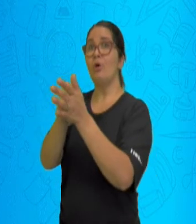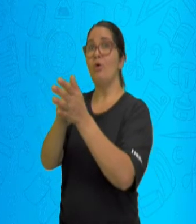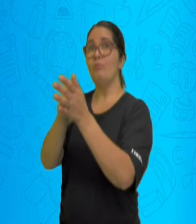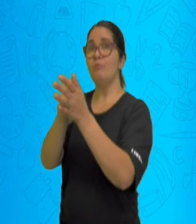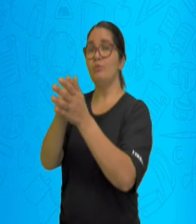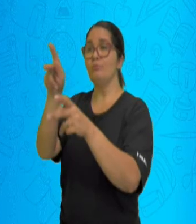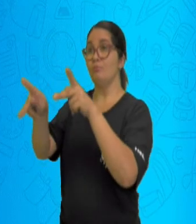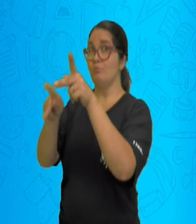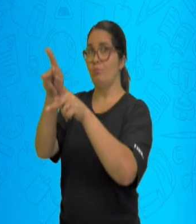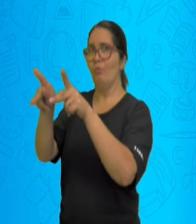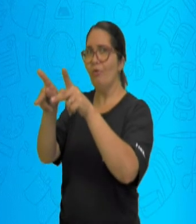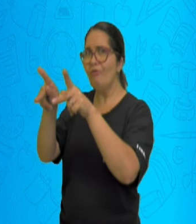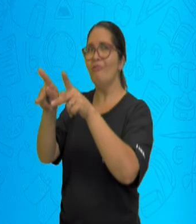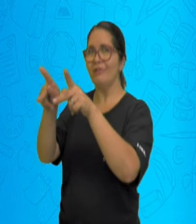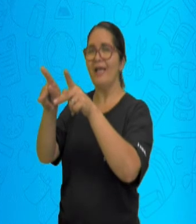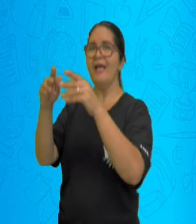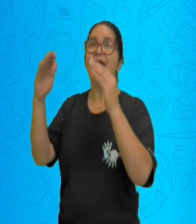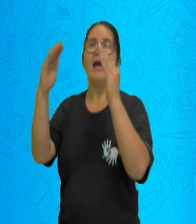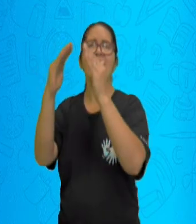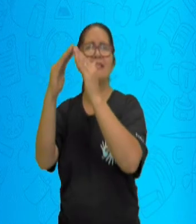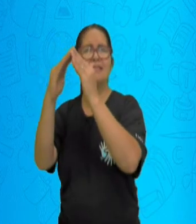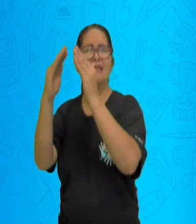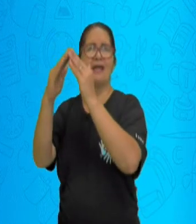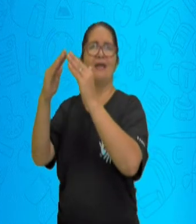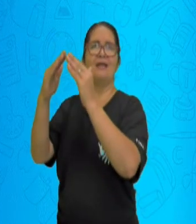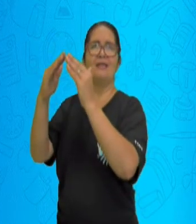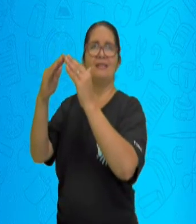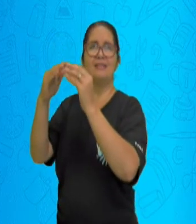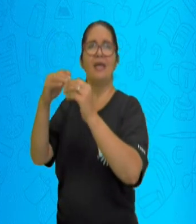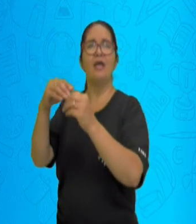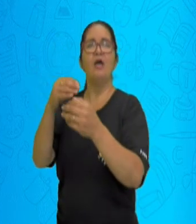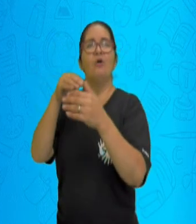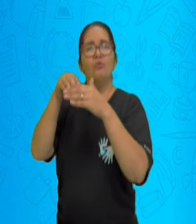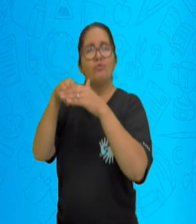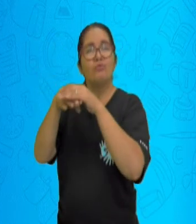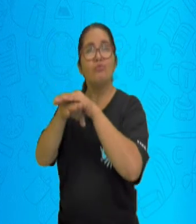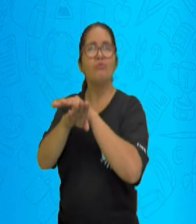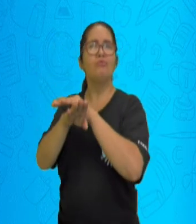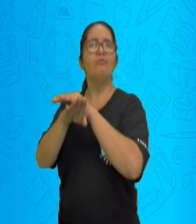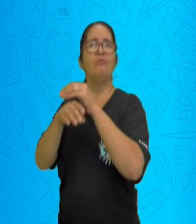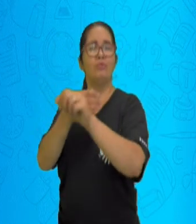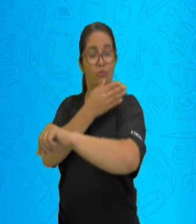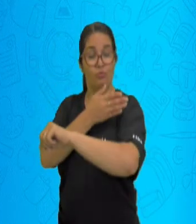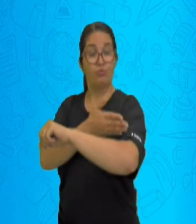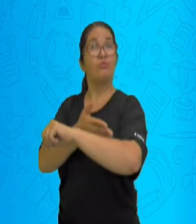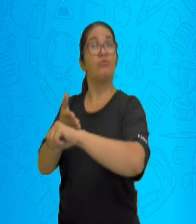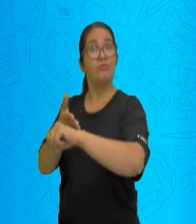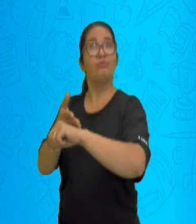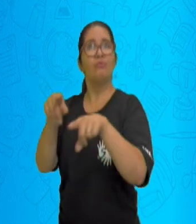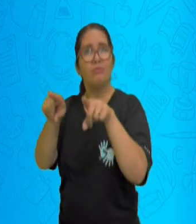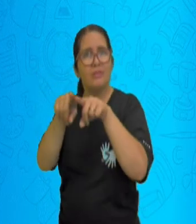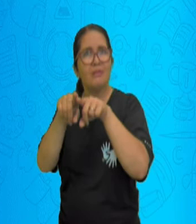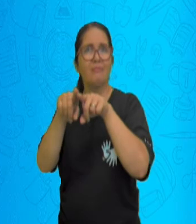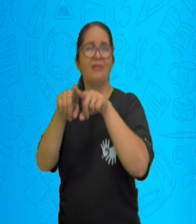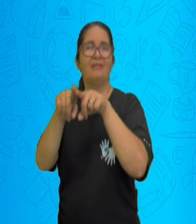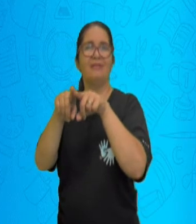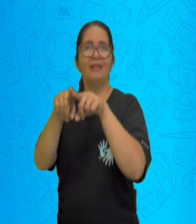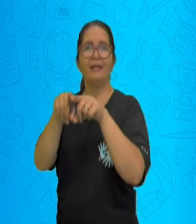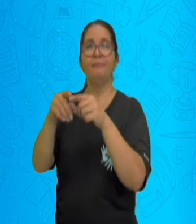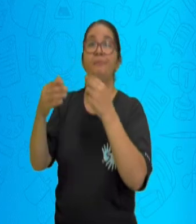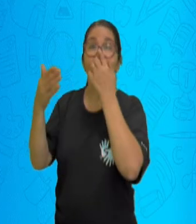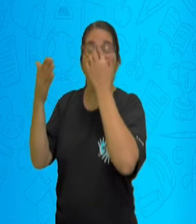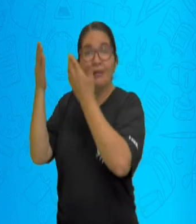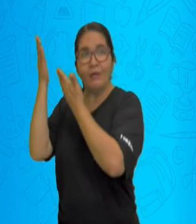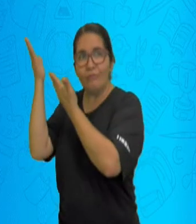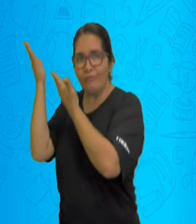Os italianos. A imigração italiana foi bastante importante para o Brasil, já que eles substituíram a mão